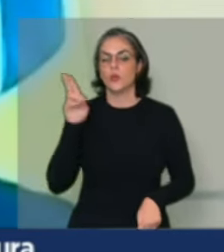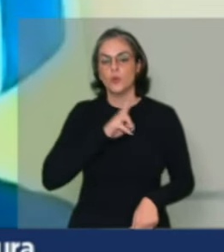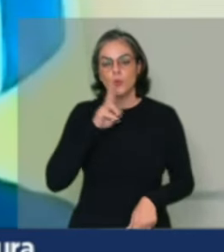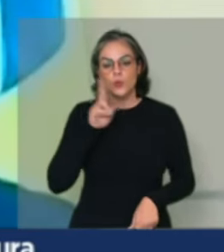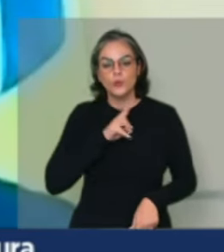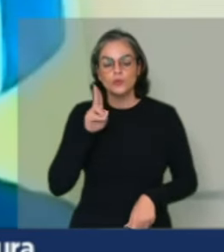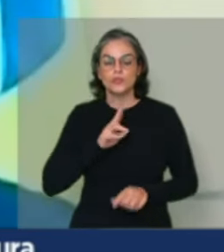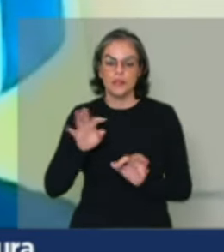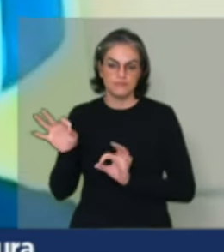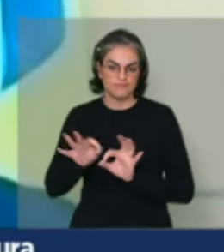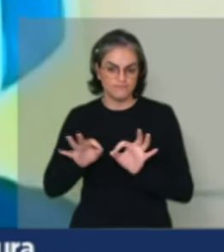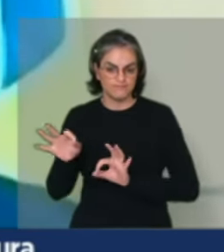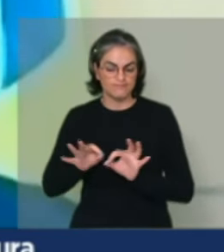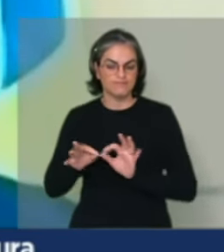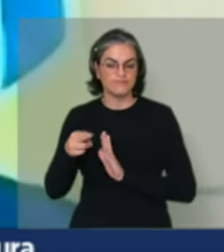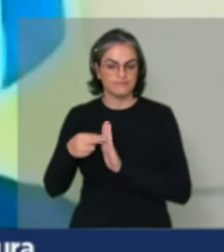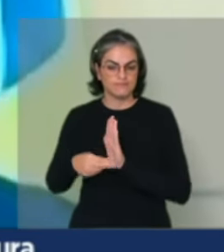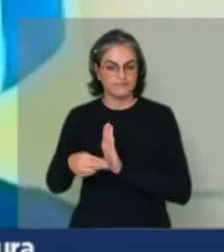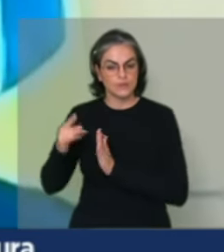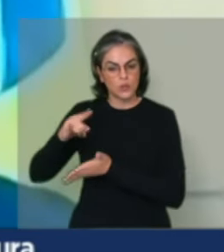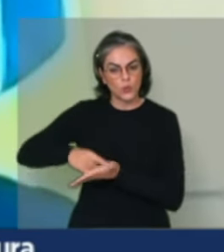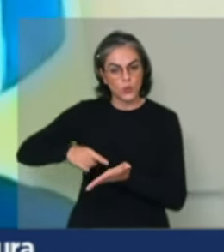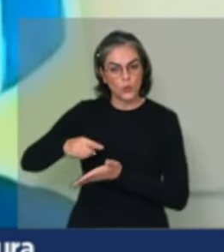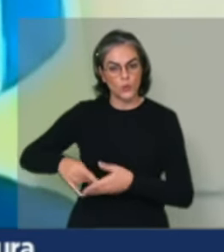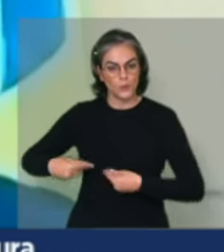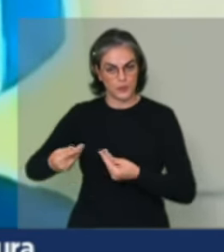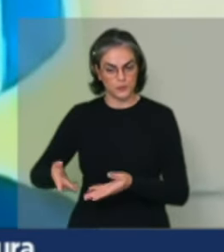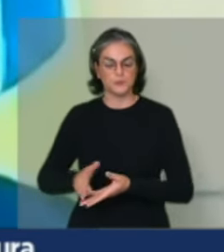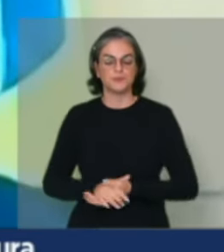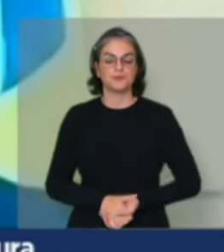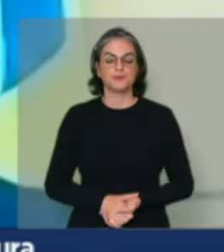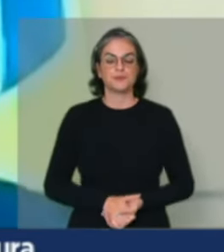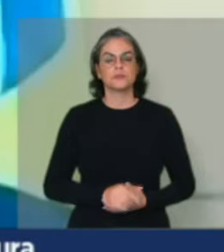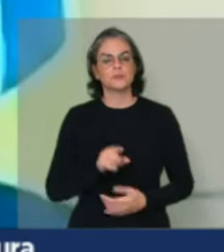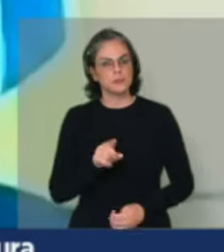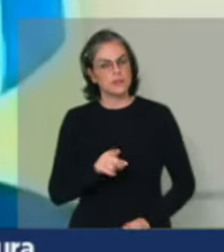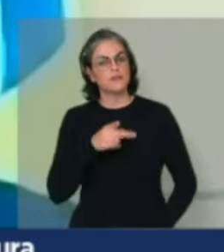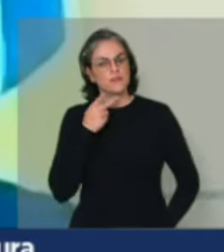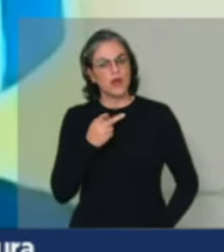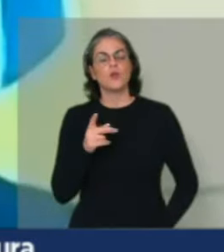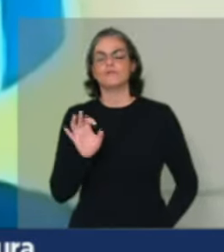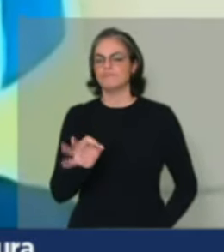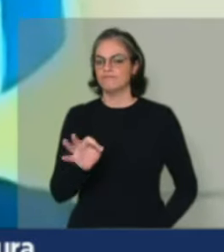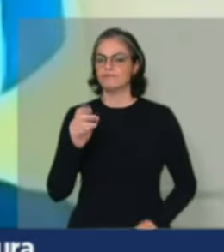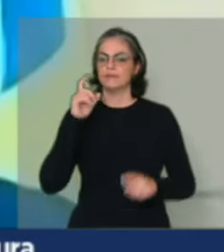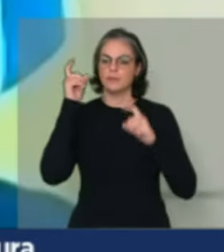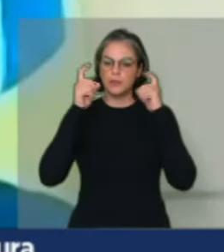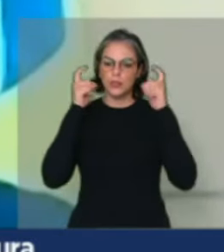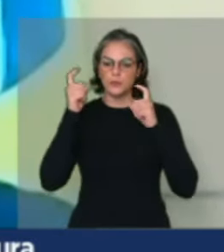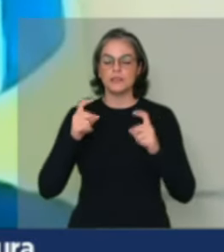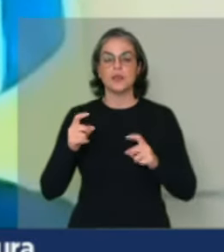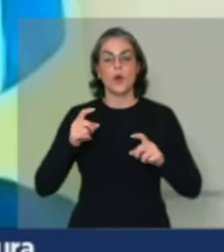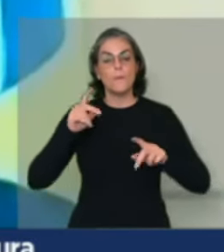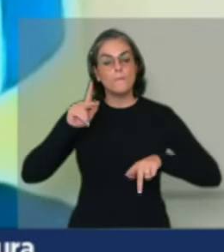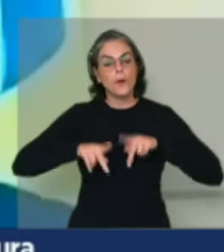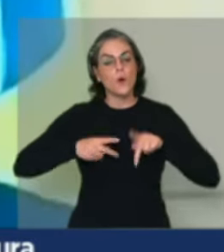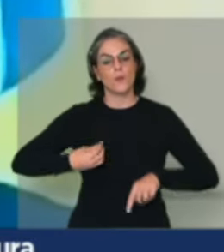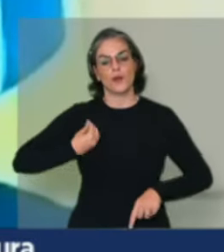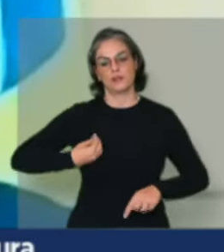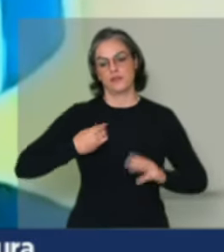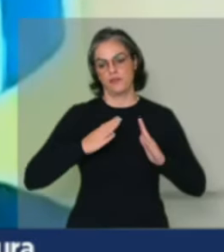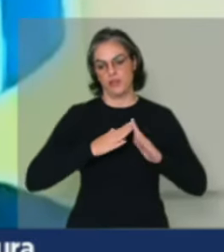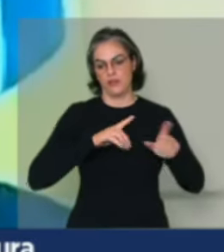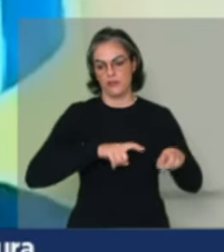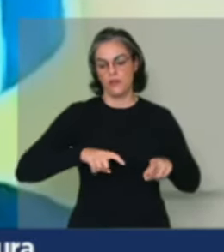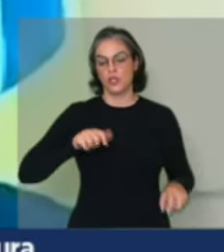fundiária. Agora, o que mais nos preocupa, e você citou isso no seu discurso, Heitor, é a população do campo. 18,7